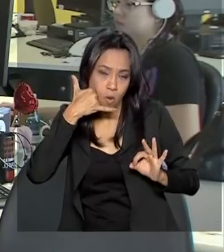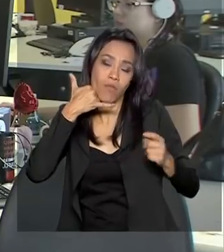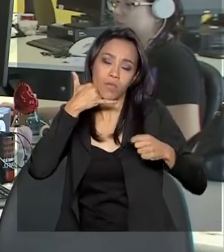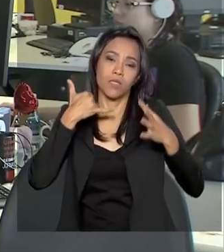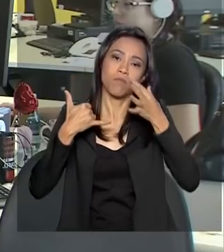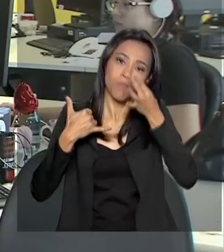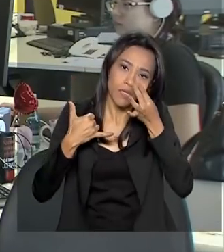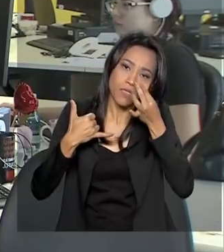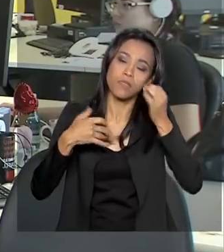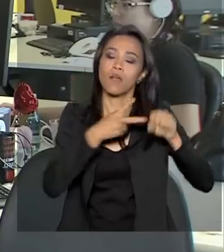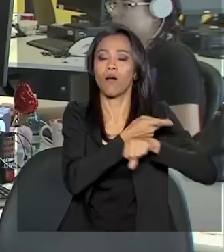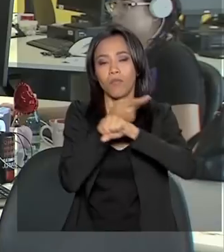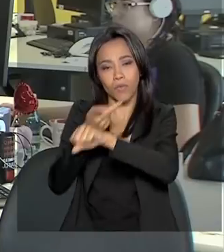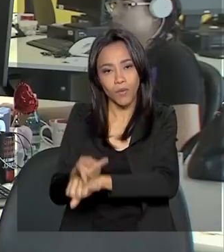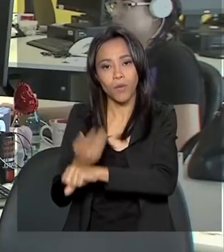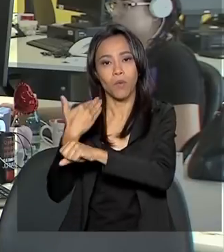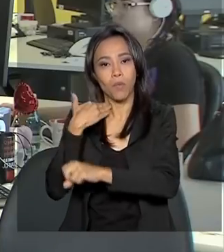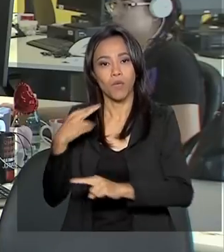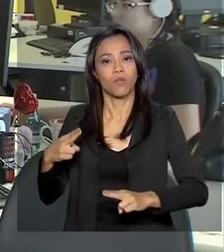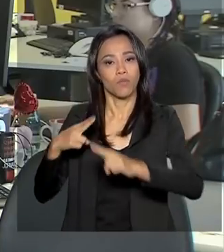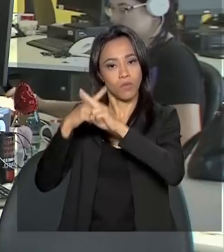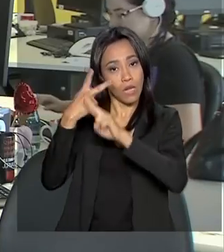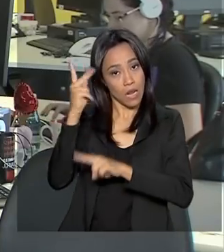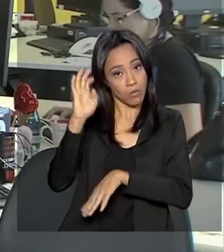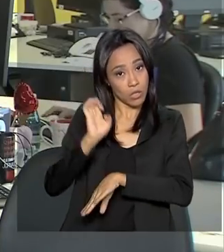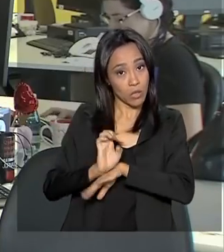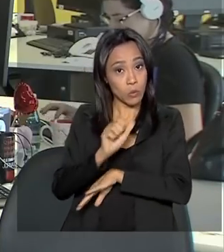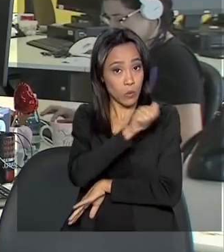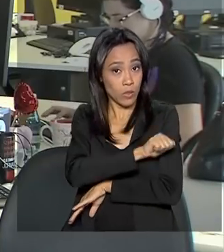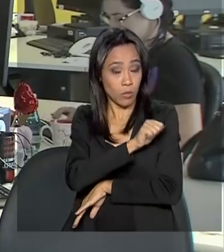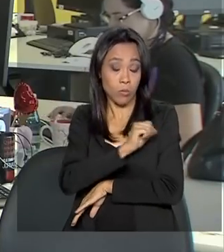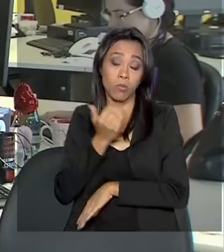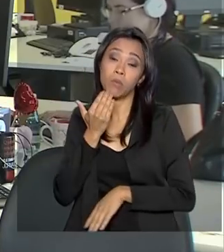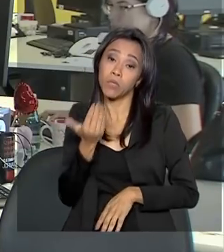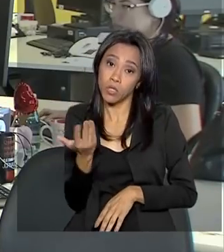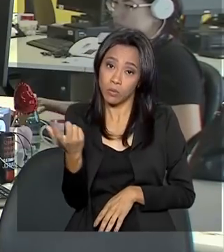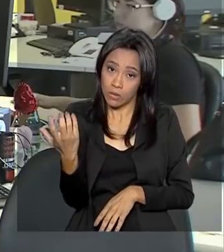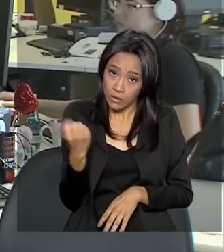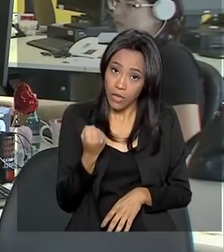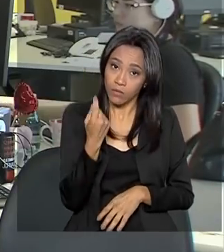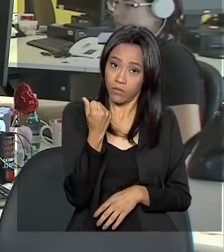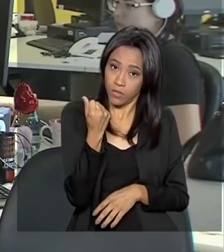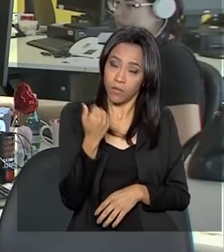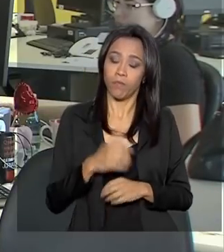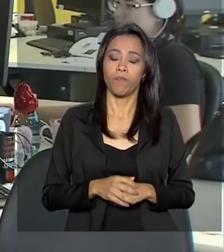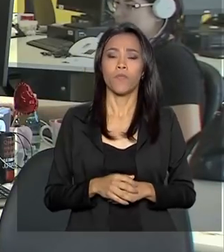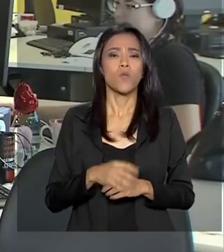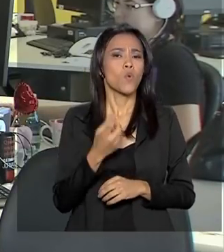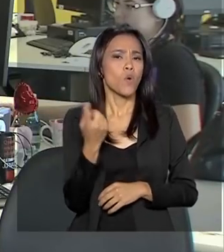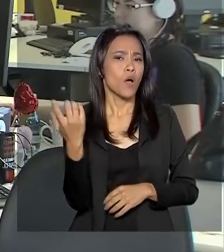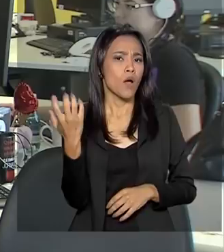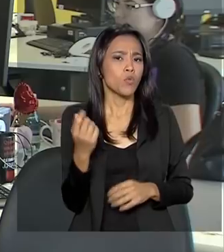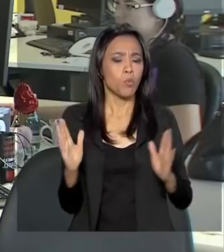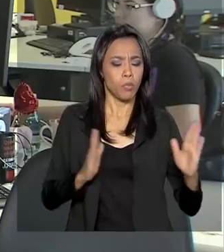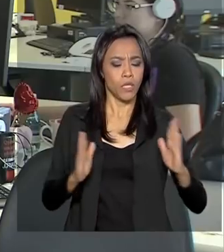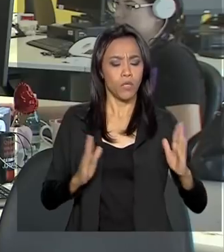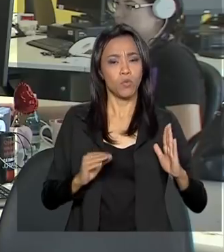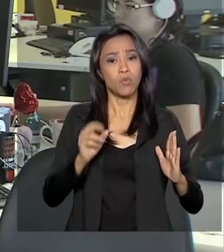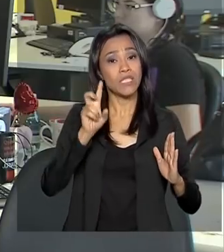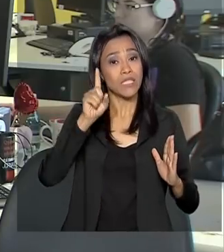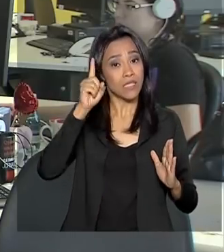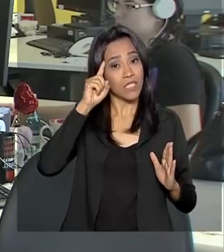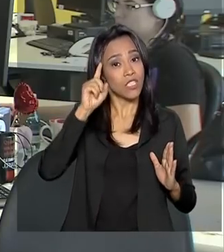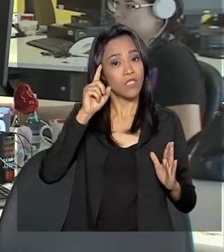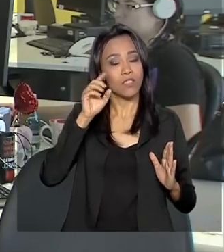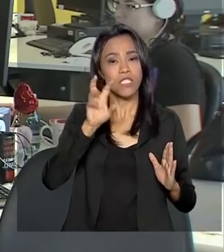comparecer a uma das agências do banco na cidade do Rio para solicitar o saque. A liberação do valor é feita em até 5 dias úteis